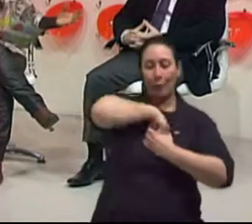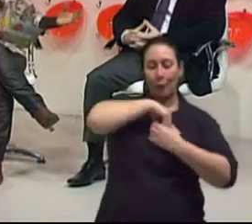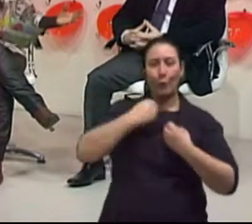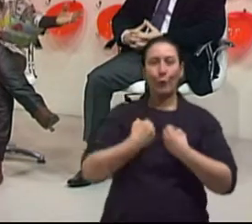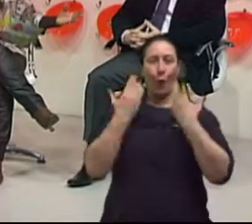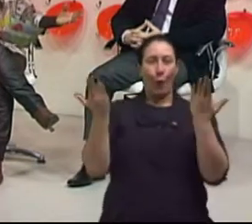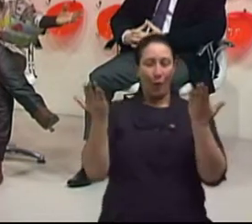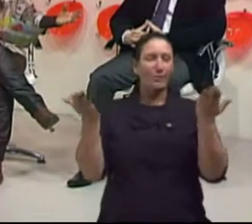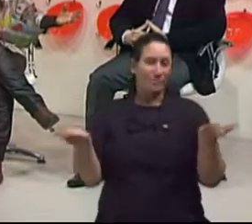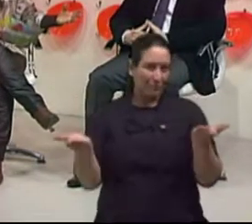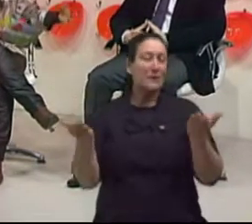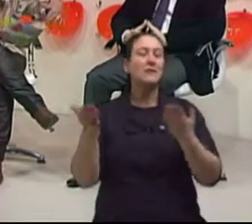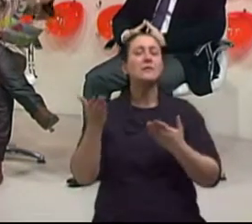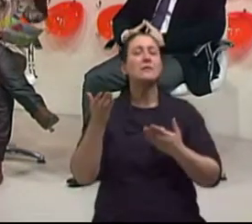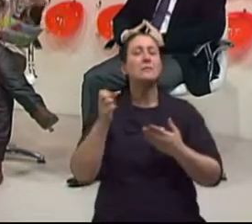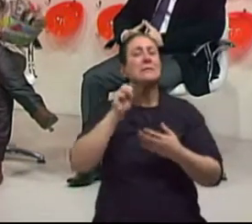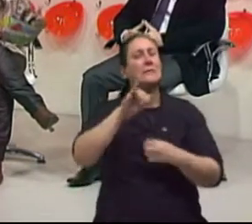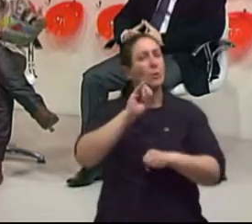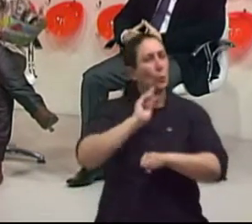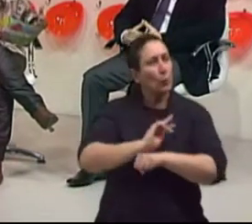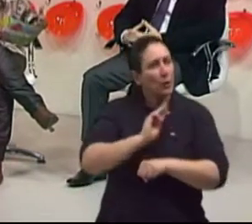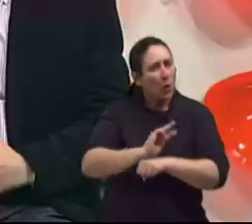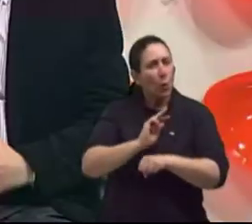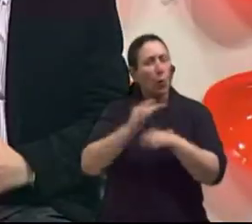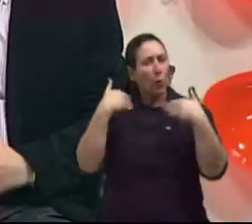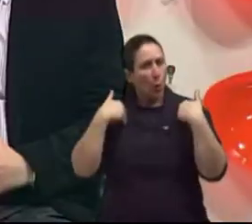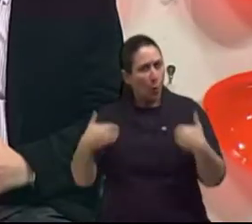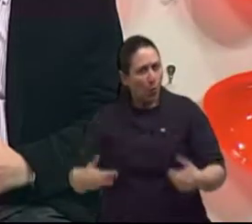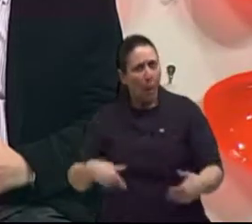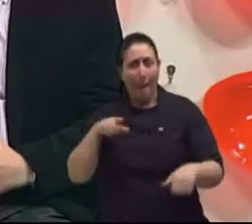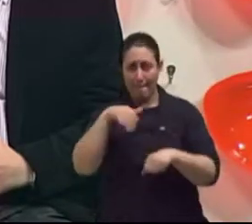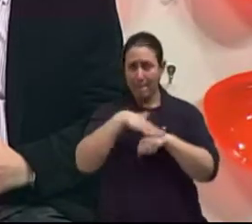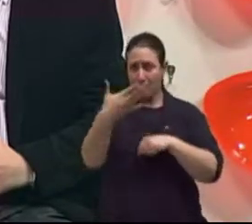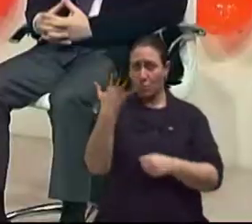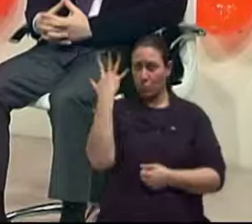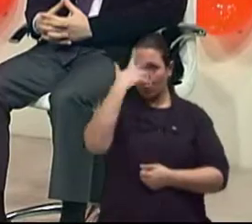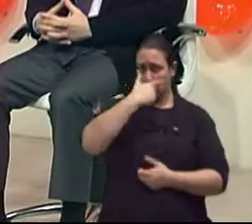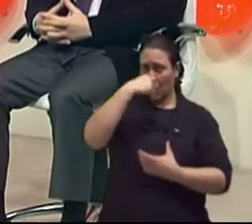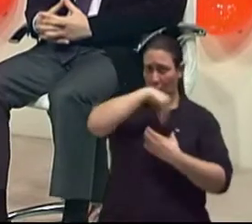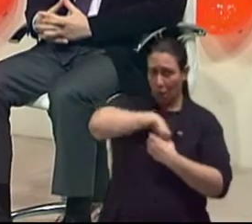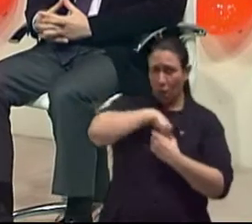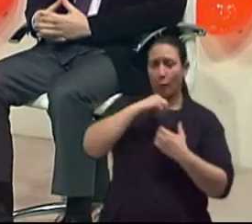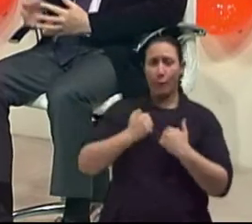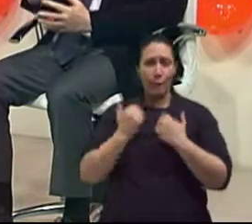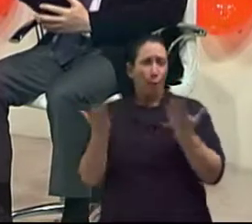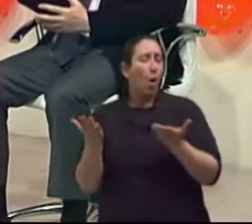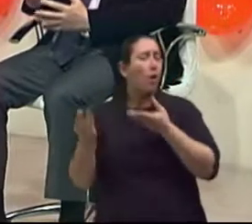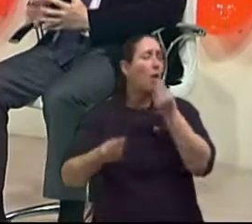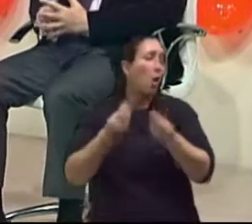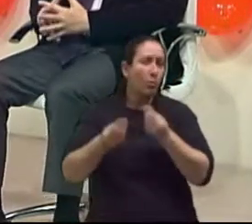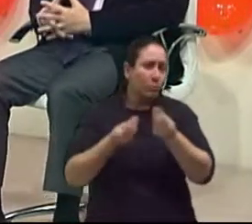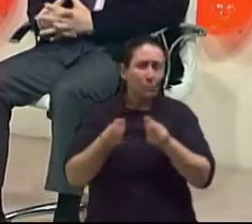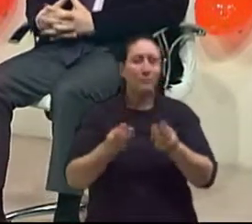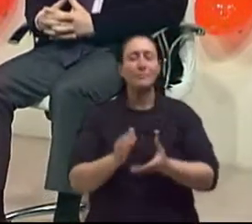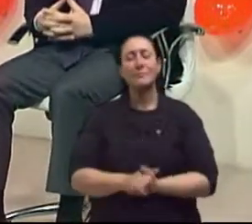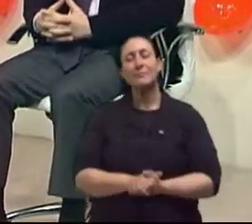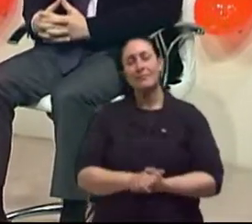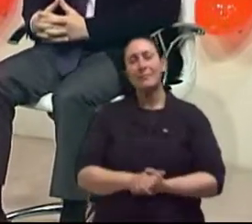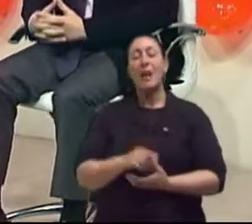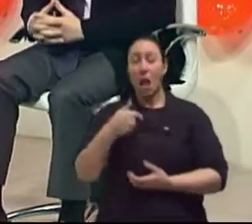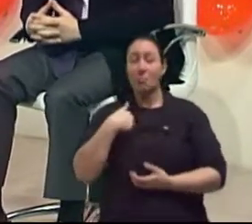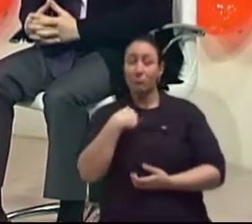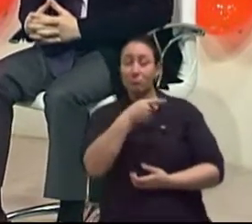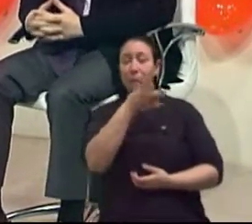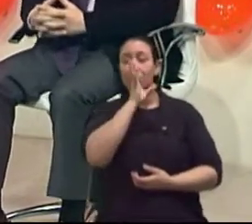cuidar do corpo e sendo bonita por dentro, é mais fácil de ficar bonita por fora, né doutor? Claro, e eu estava prestando atenção